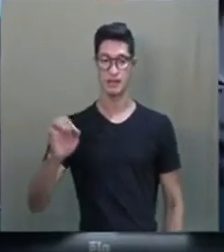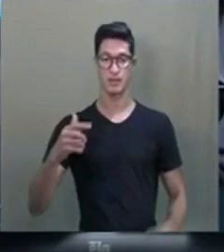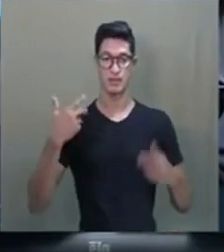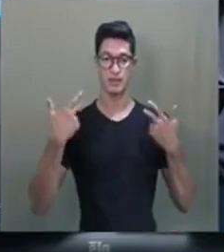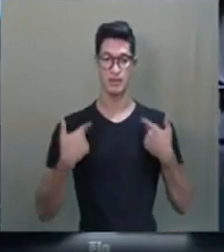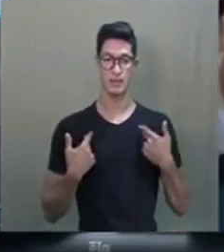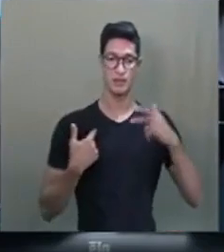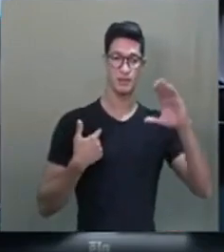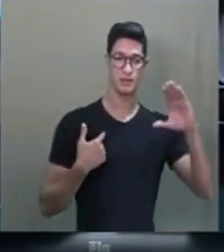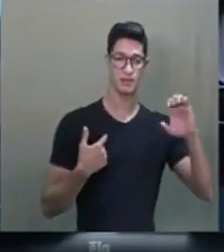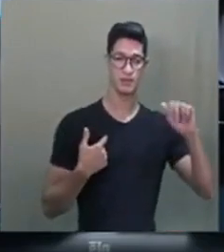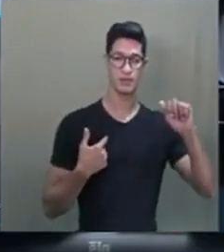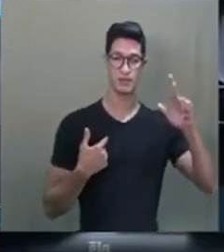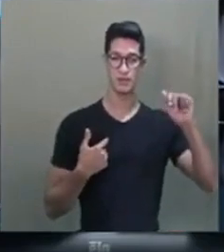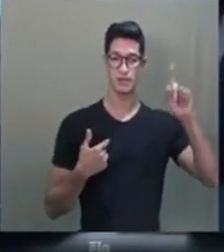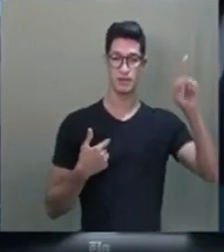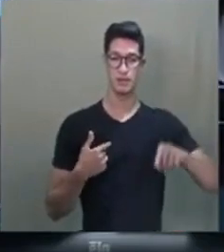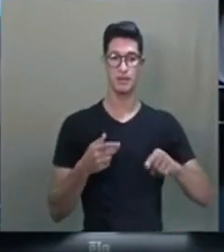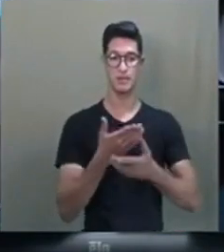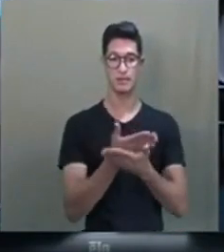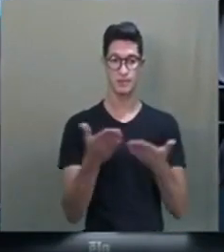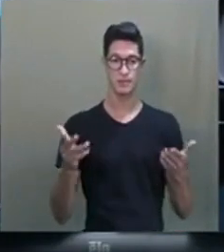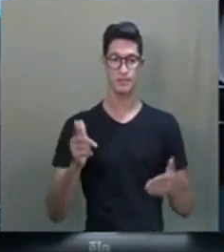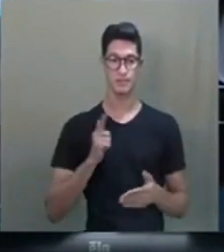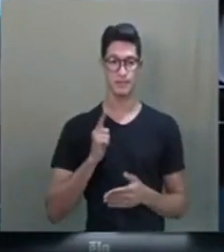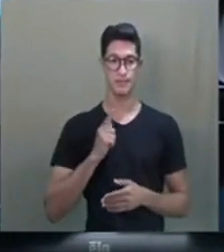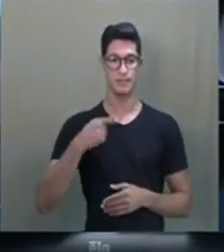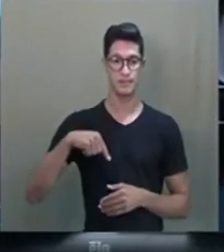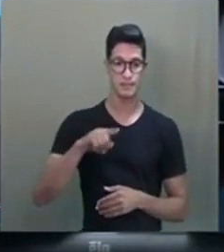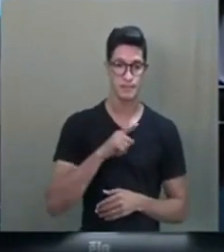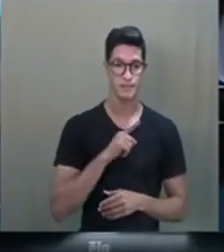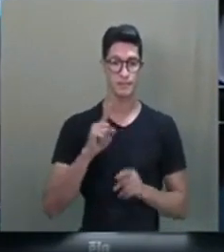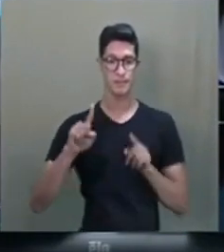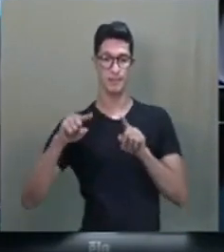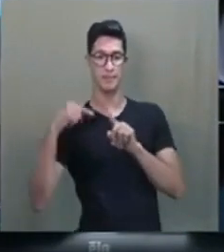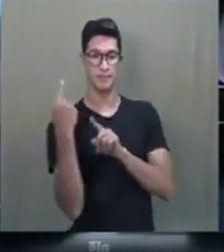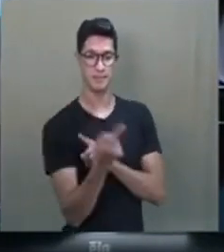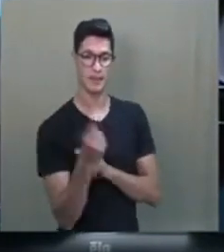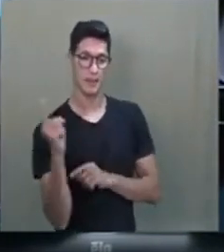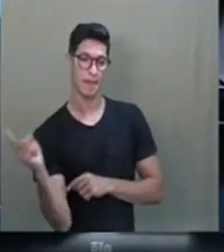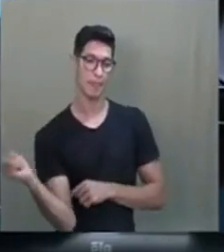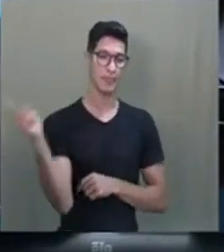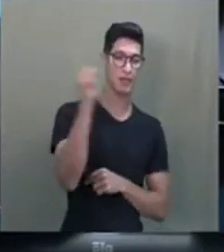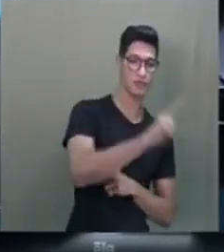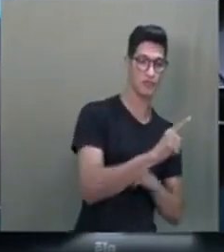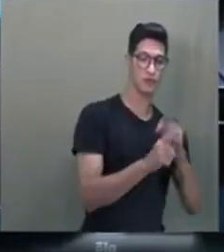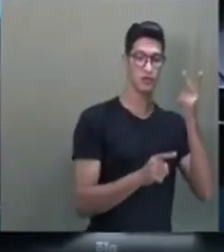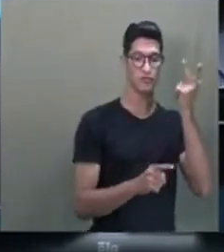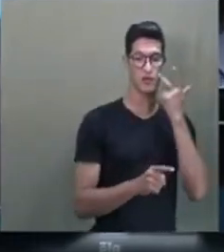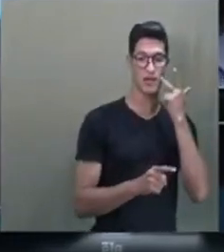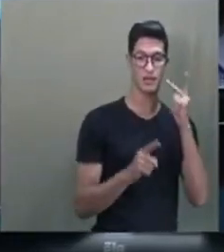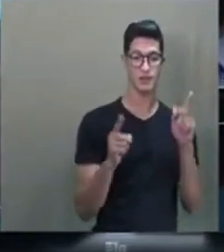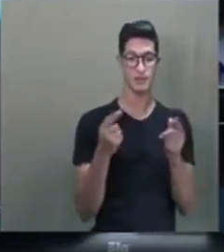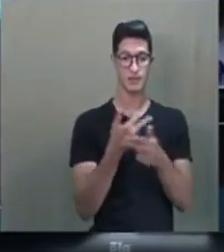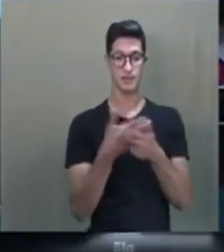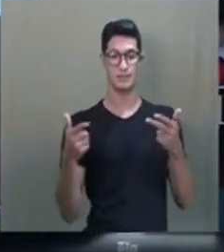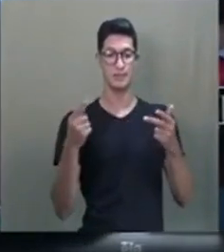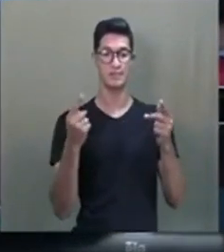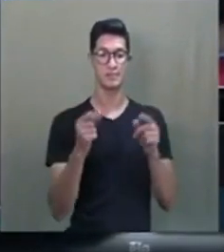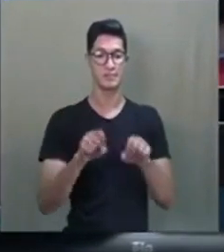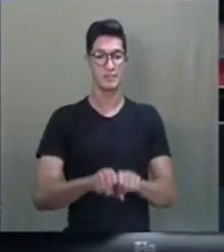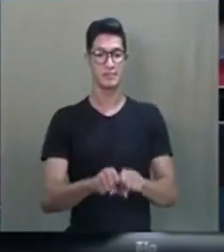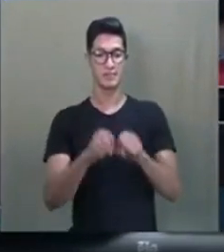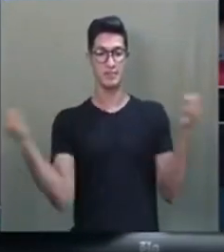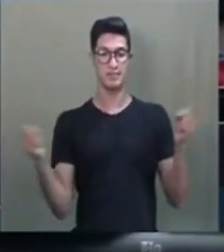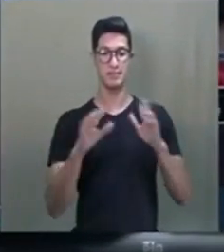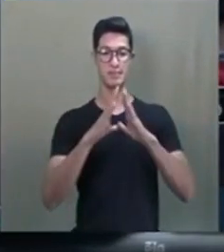Fortaleza, ele com a camisa do Ceará, e a imprensa toda pegando. Depois, ele foi no camarote do Fortaleza, coisas que, é quebra